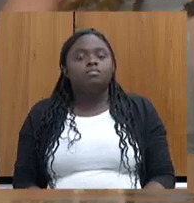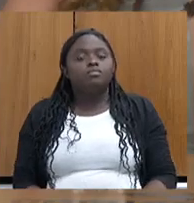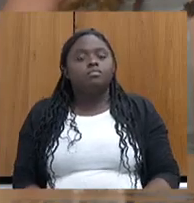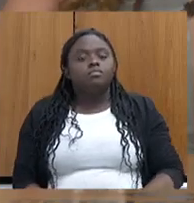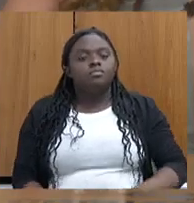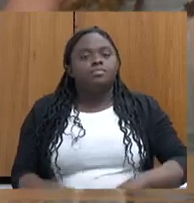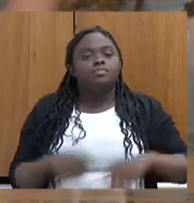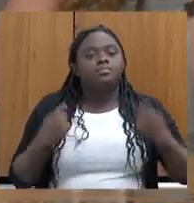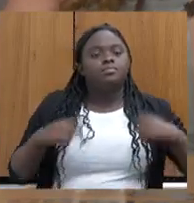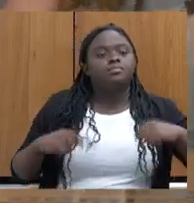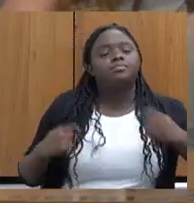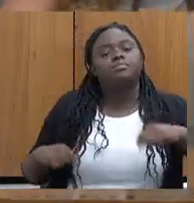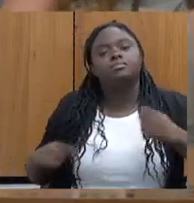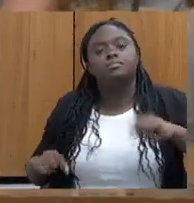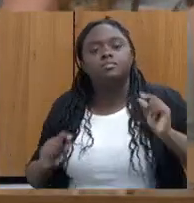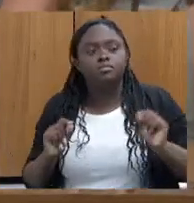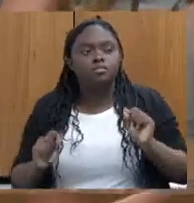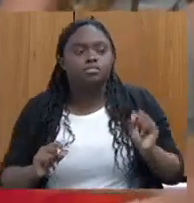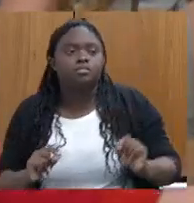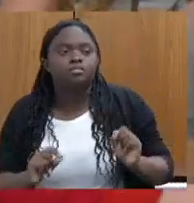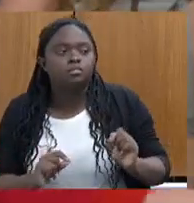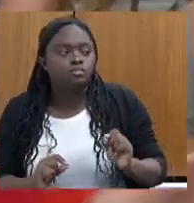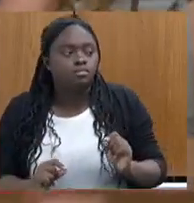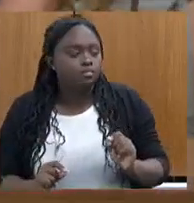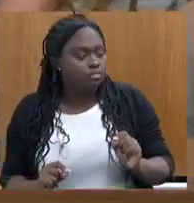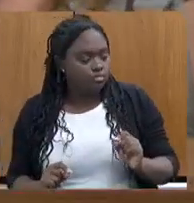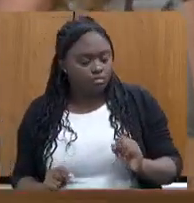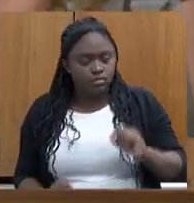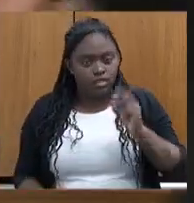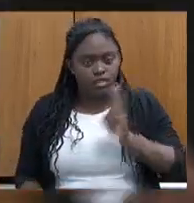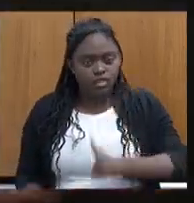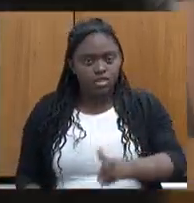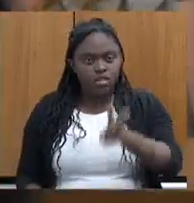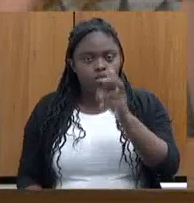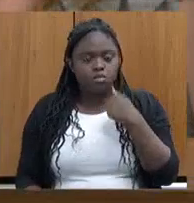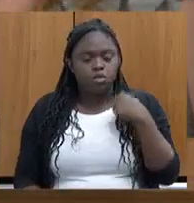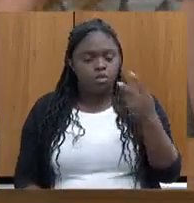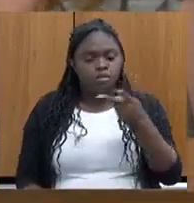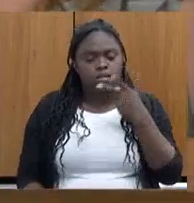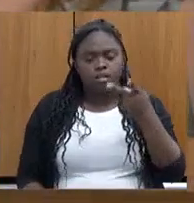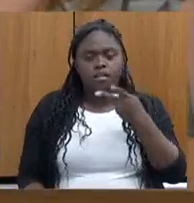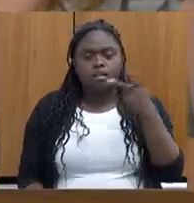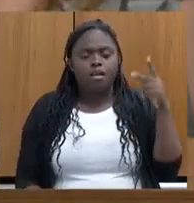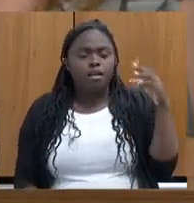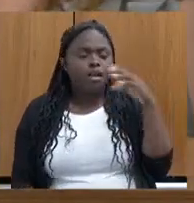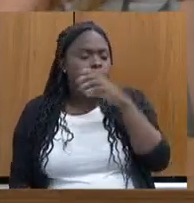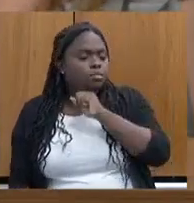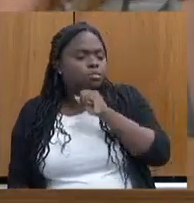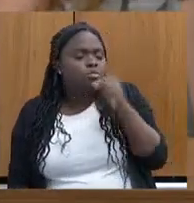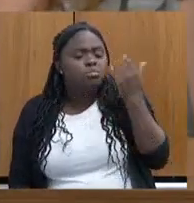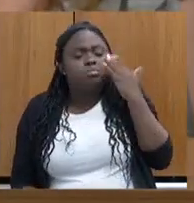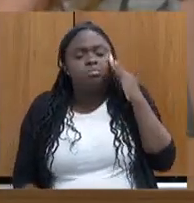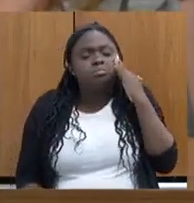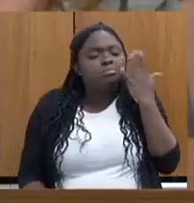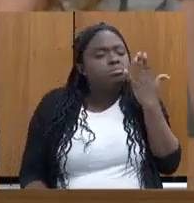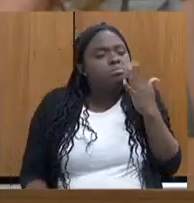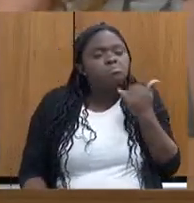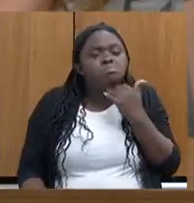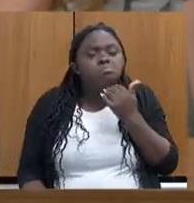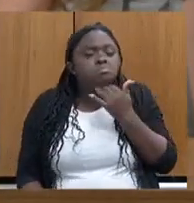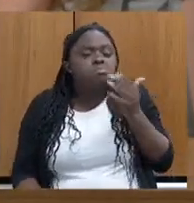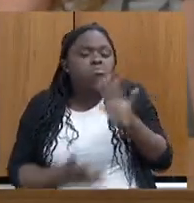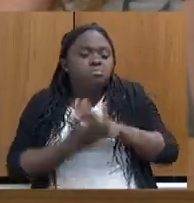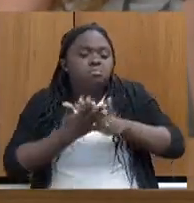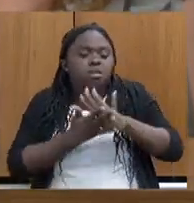sabe, deputada? Porque sempre eu falava demais, rapidamente, ninguém entendia nada para dar